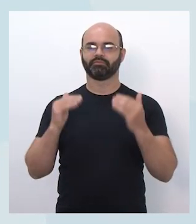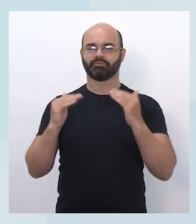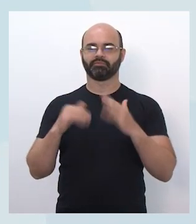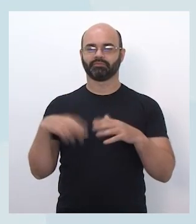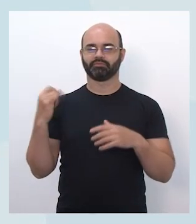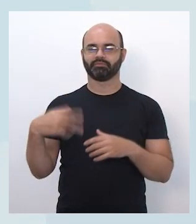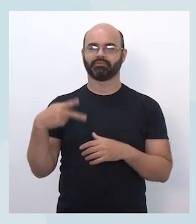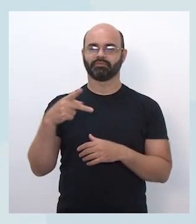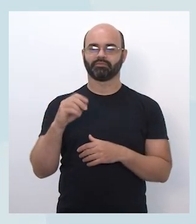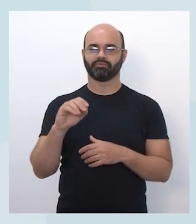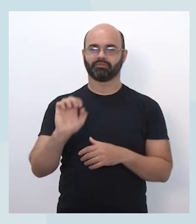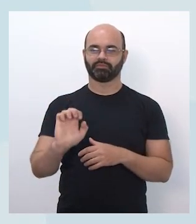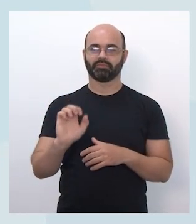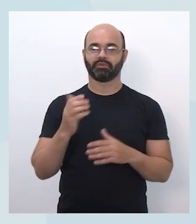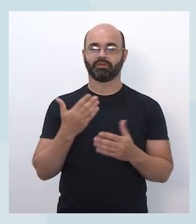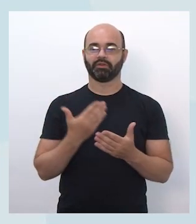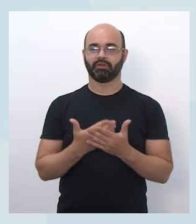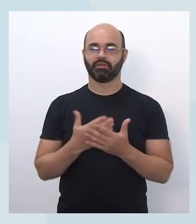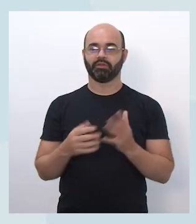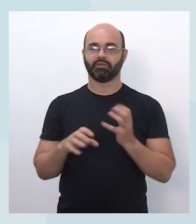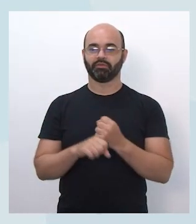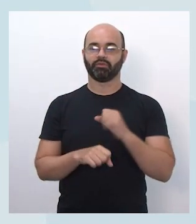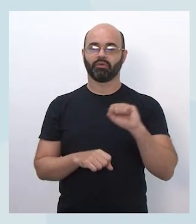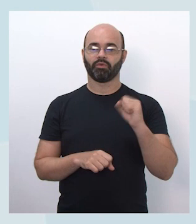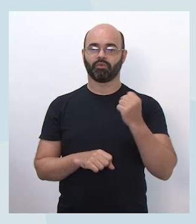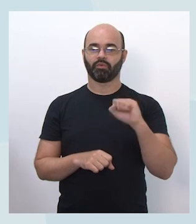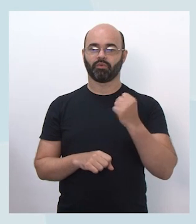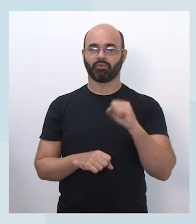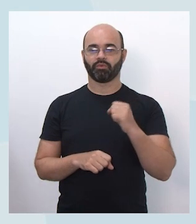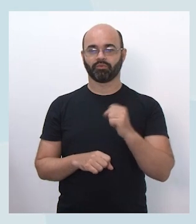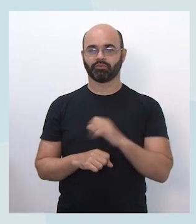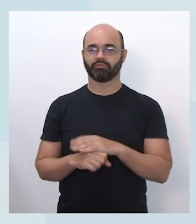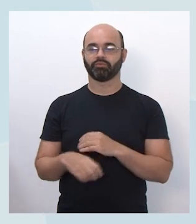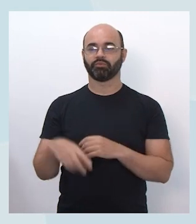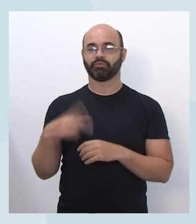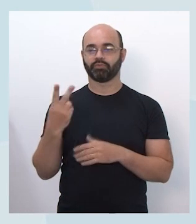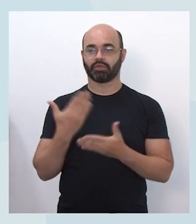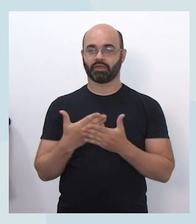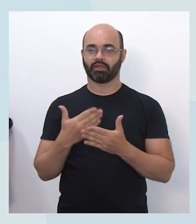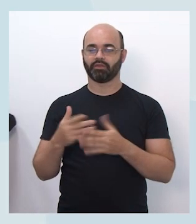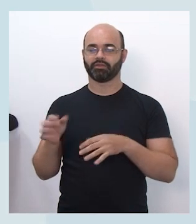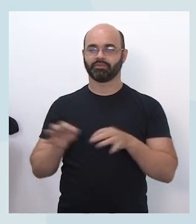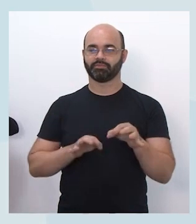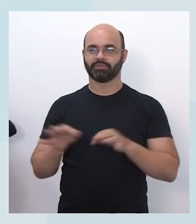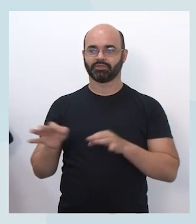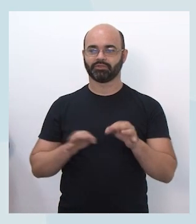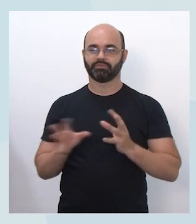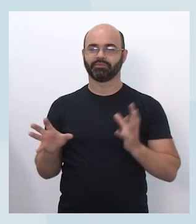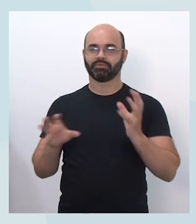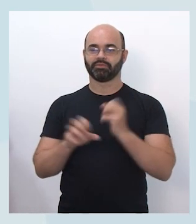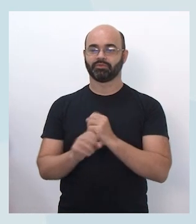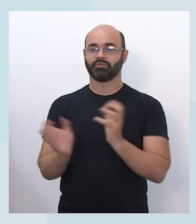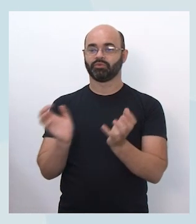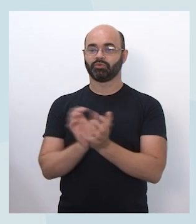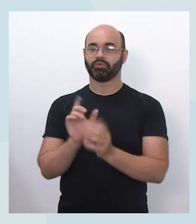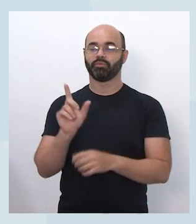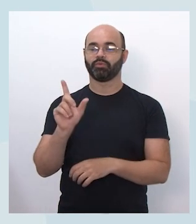oito aulas de orientação com cada um deles, duas aulas de planejamento, integralizando 10 aulas por grupo